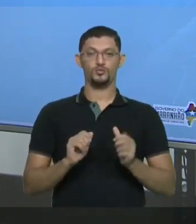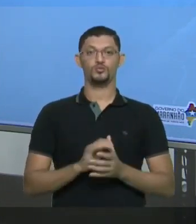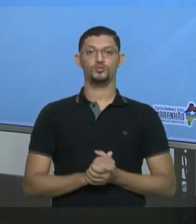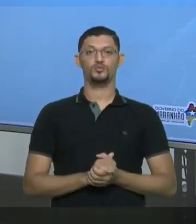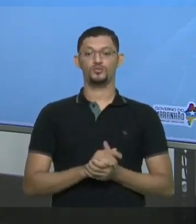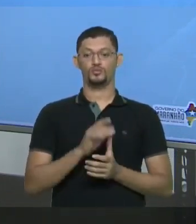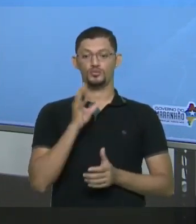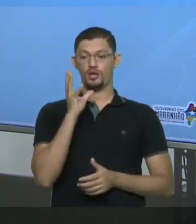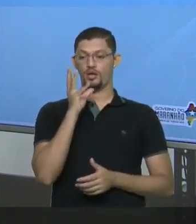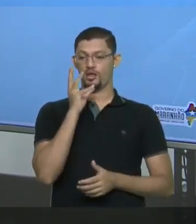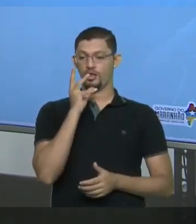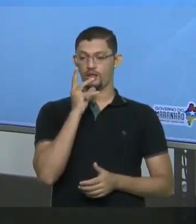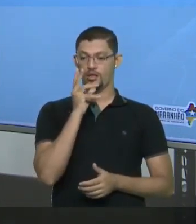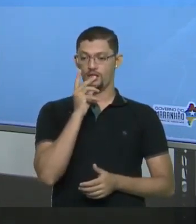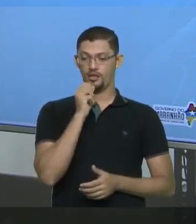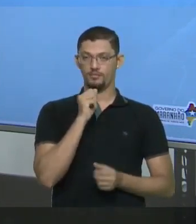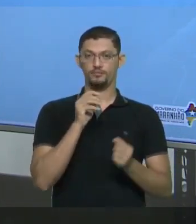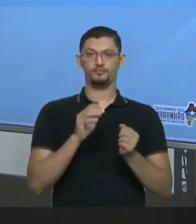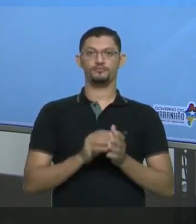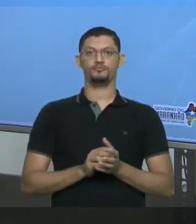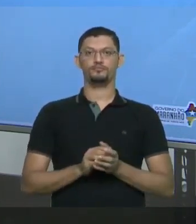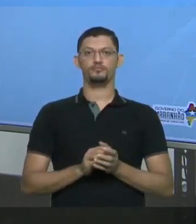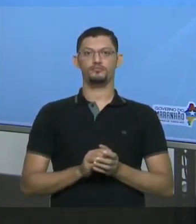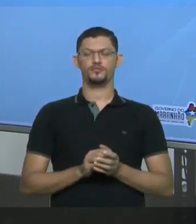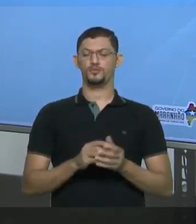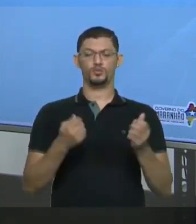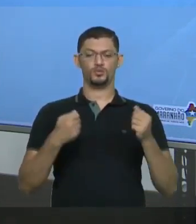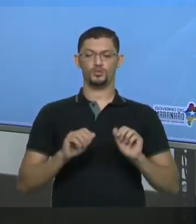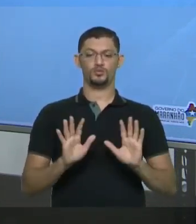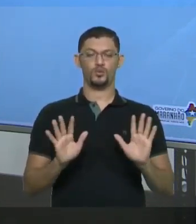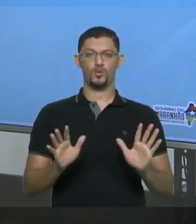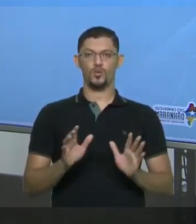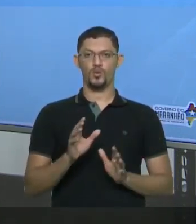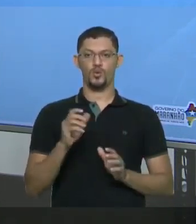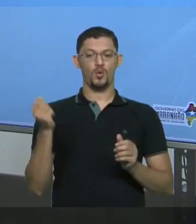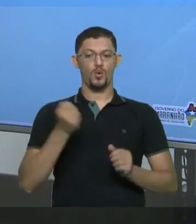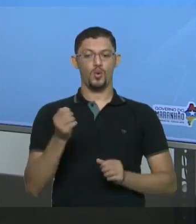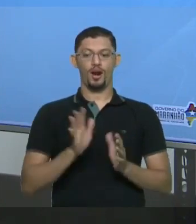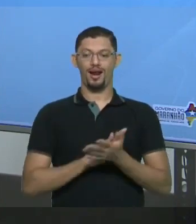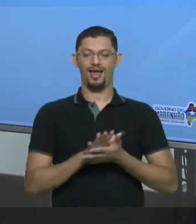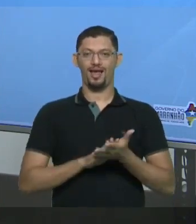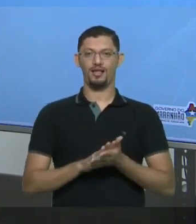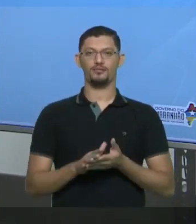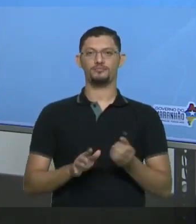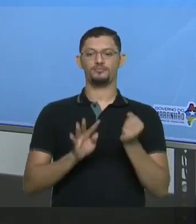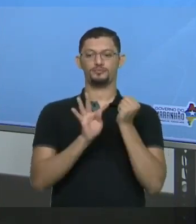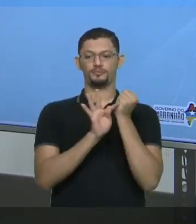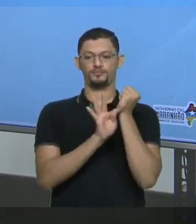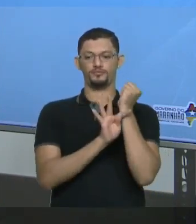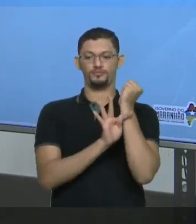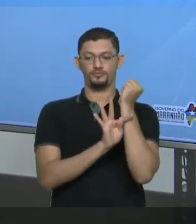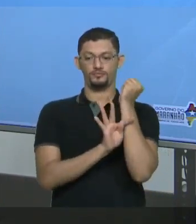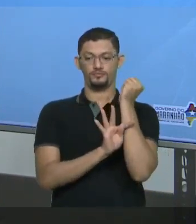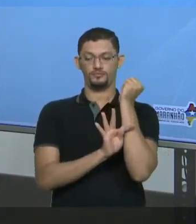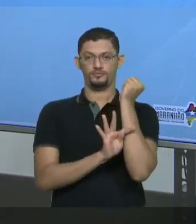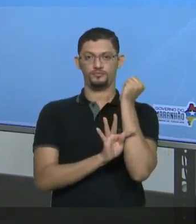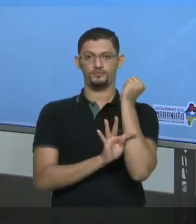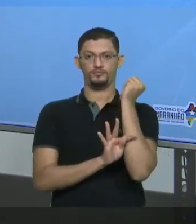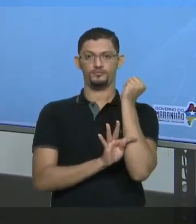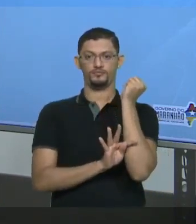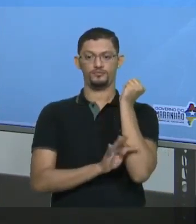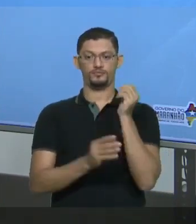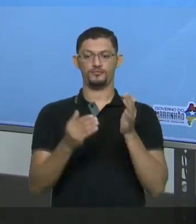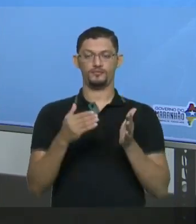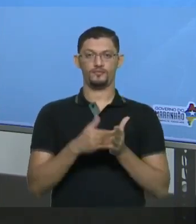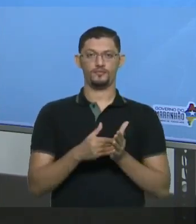Lento Desse sistema Sem agitar Se eu conseguir Ir resfriando Até novamente